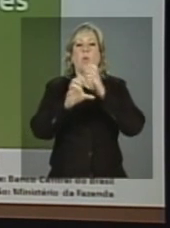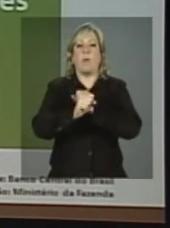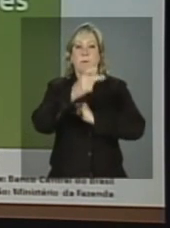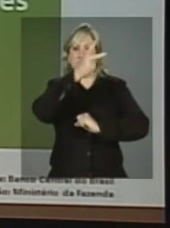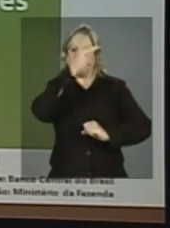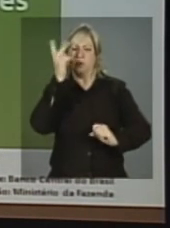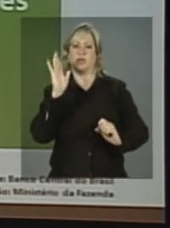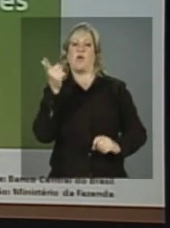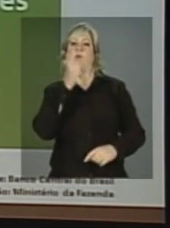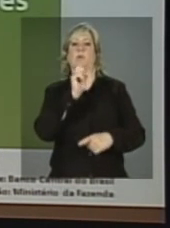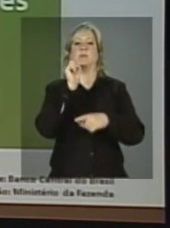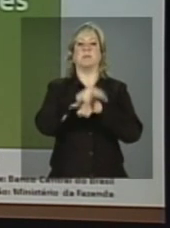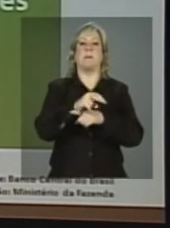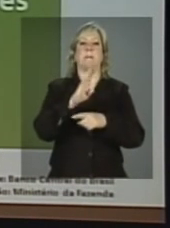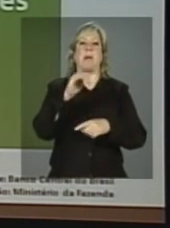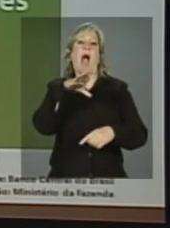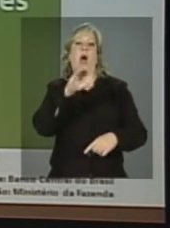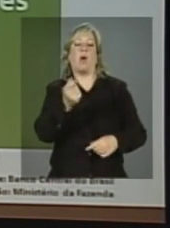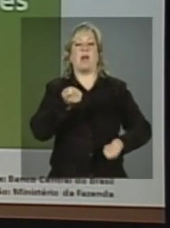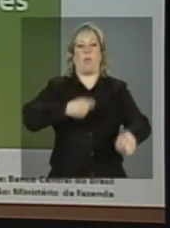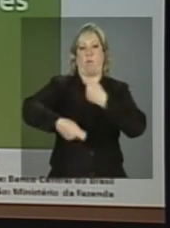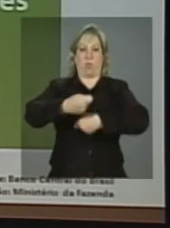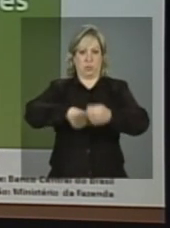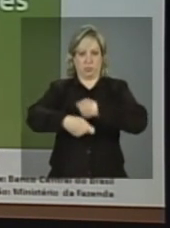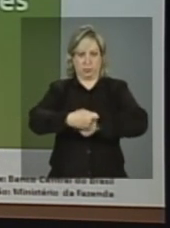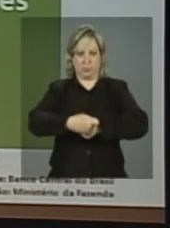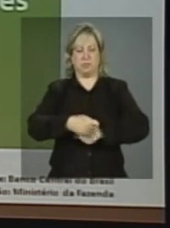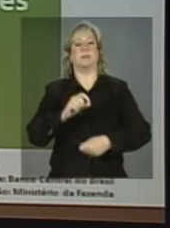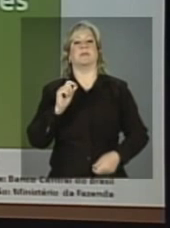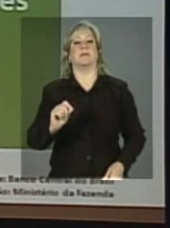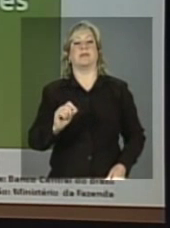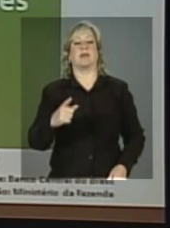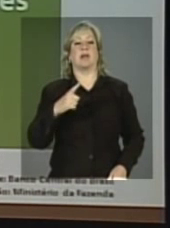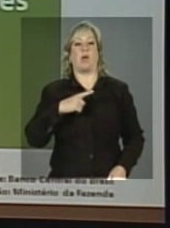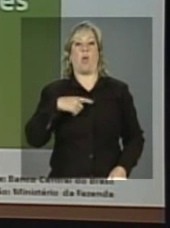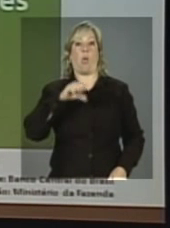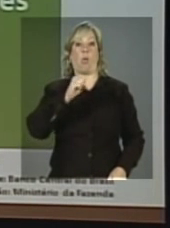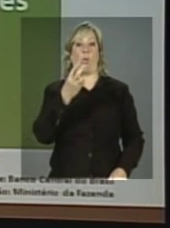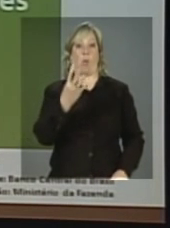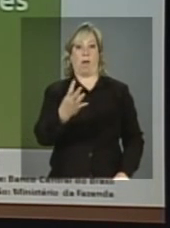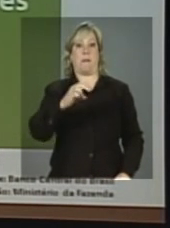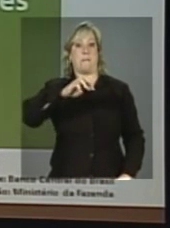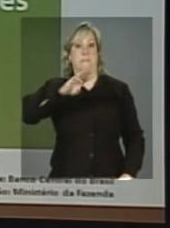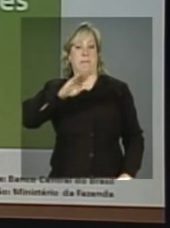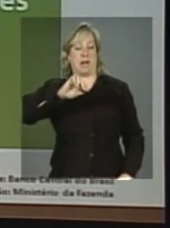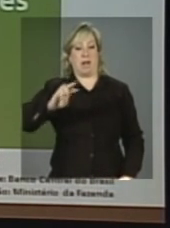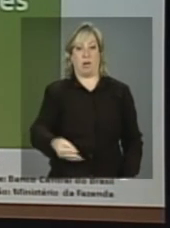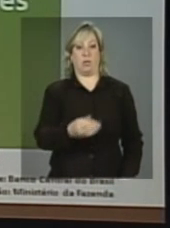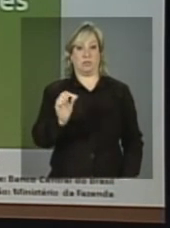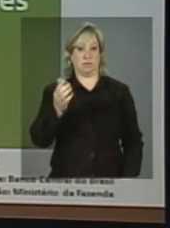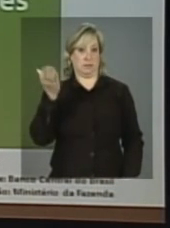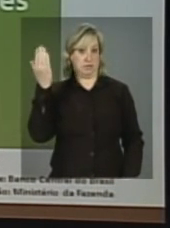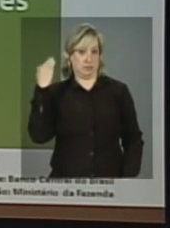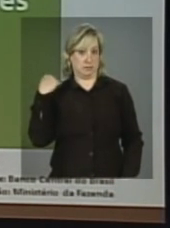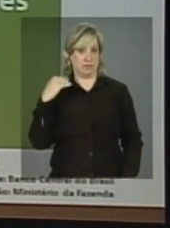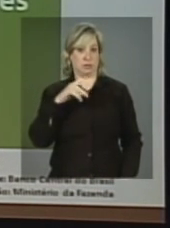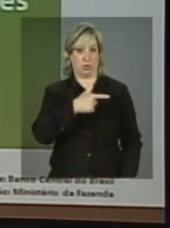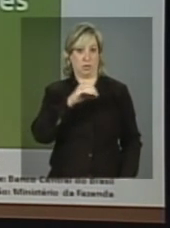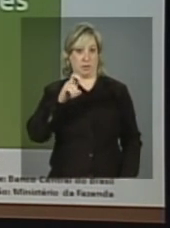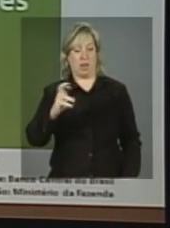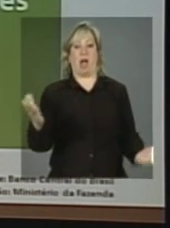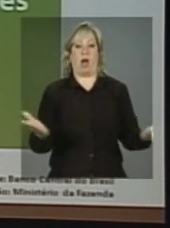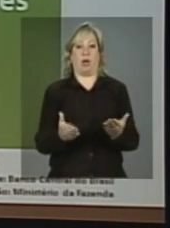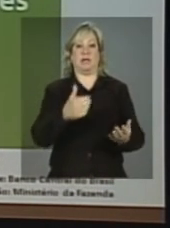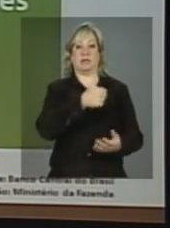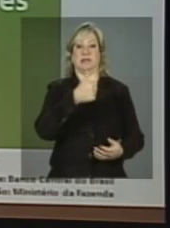bancarizadas. Eram 84 milhões em 2005 e agora são 118 milhões de